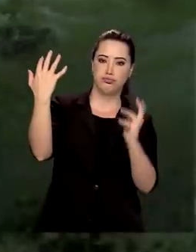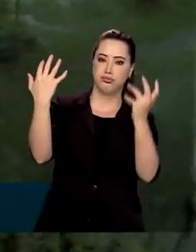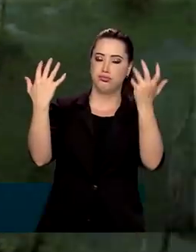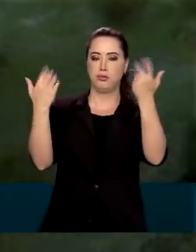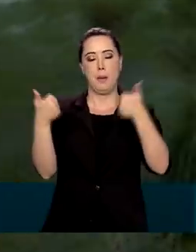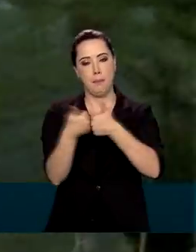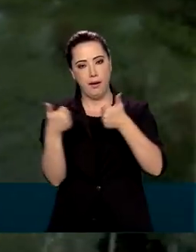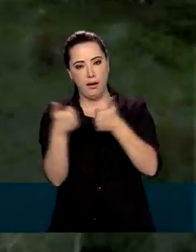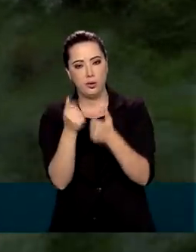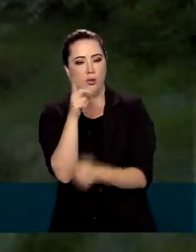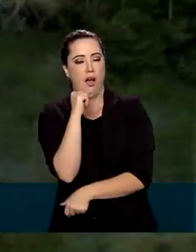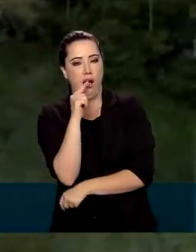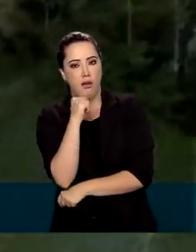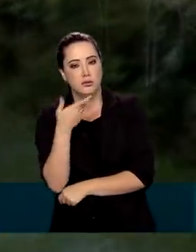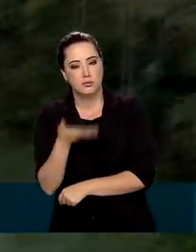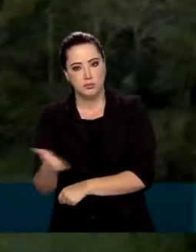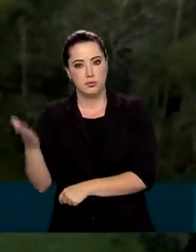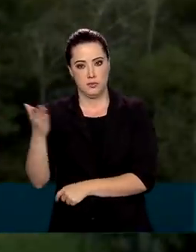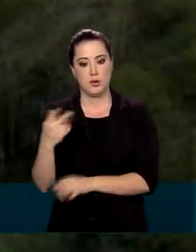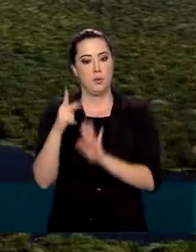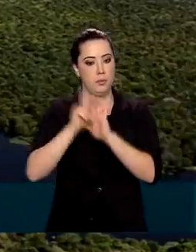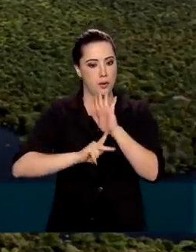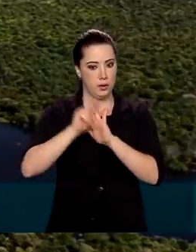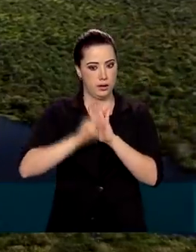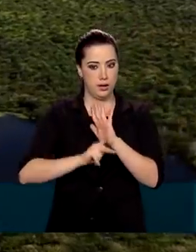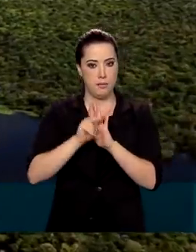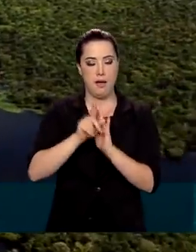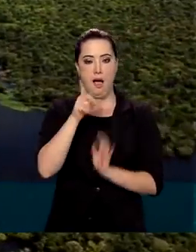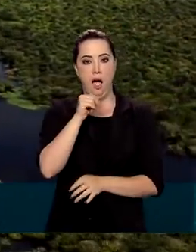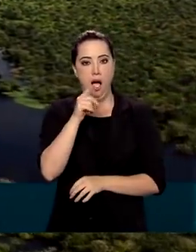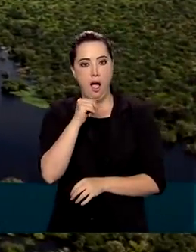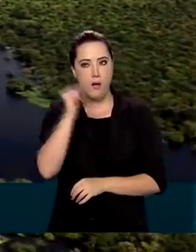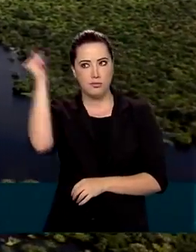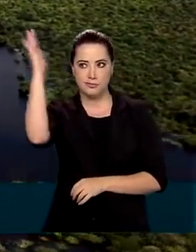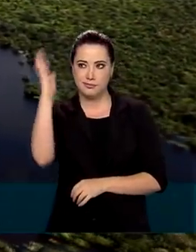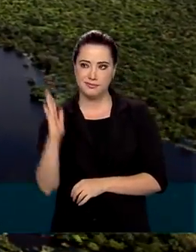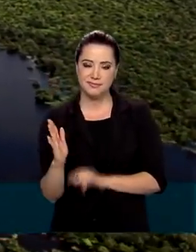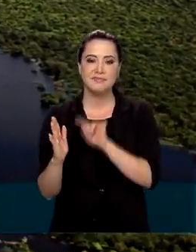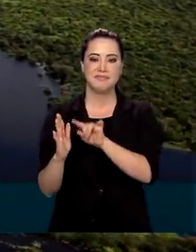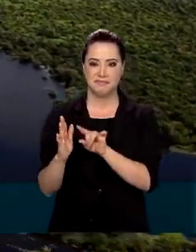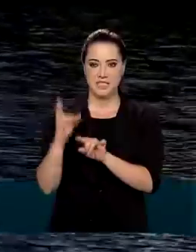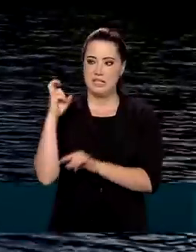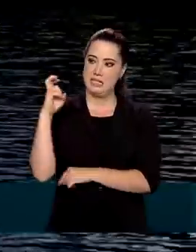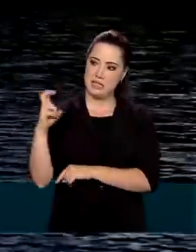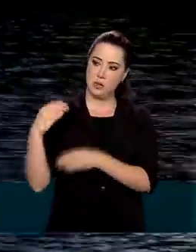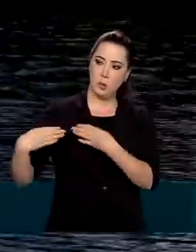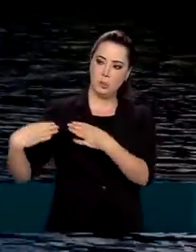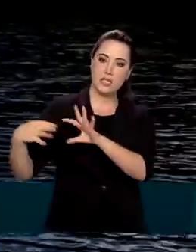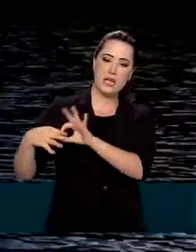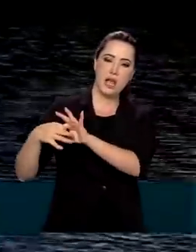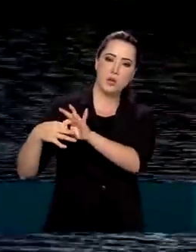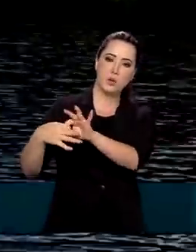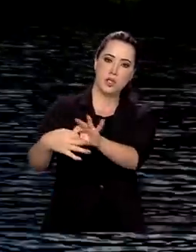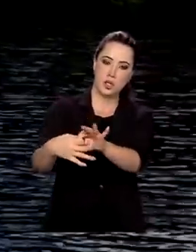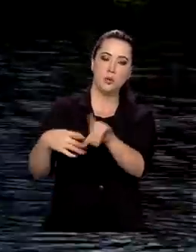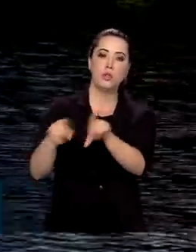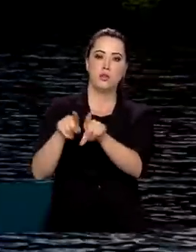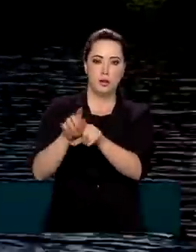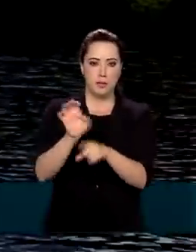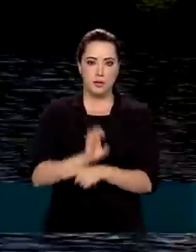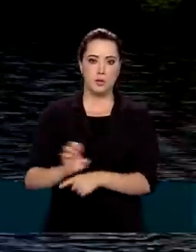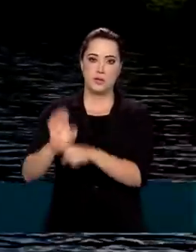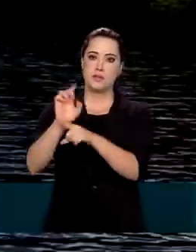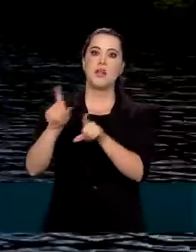O programa Águas Brasileiras tem a participação de cinco ministérios e também a parceria de governos estaduais e da